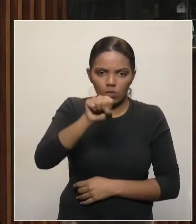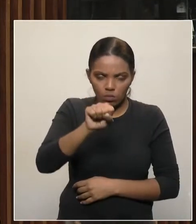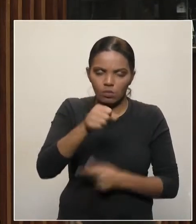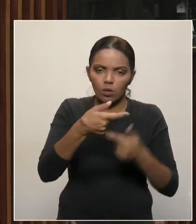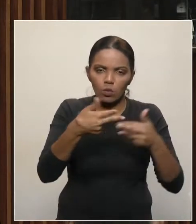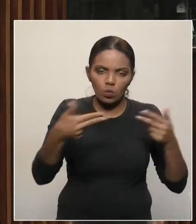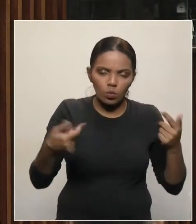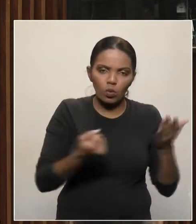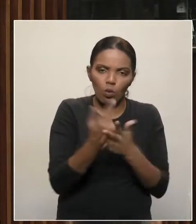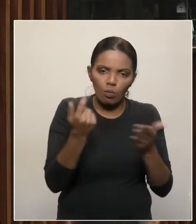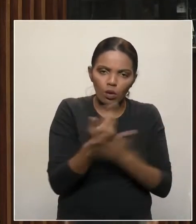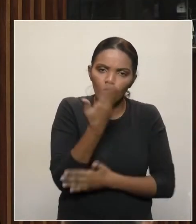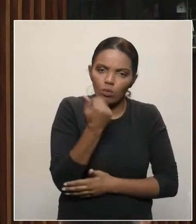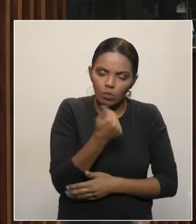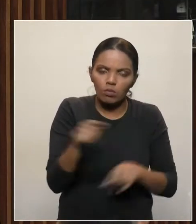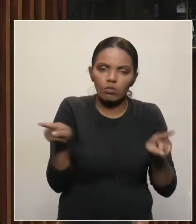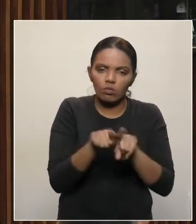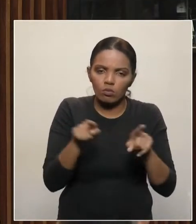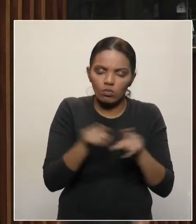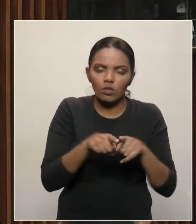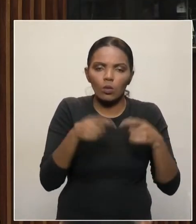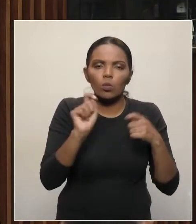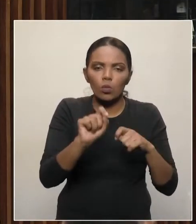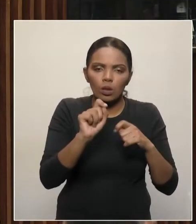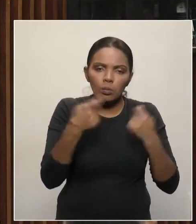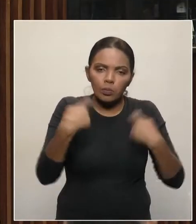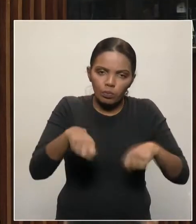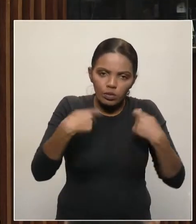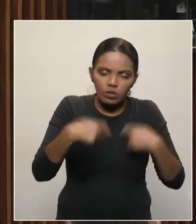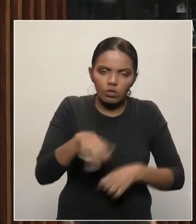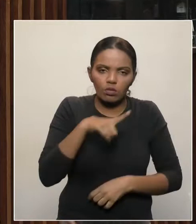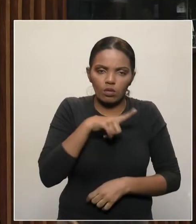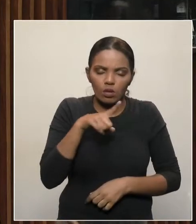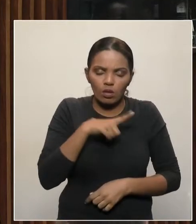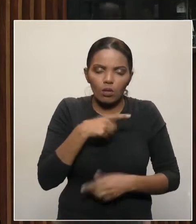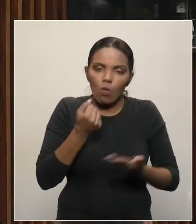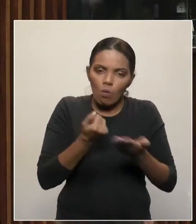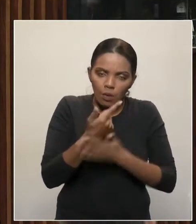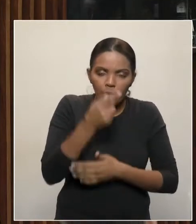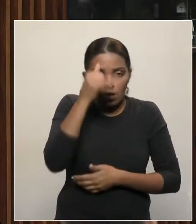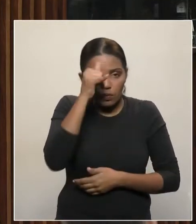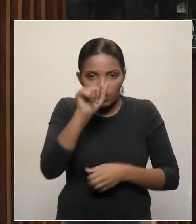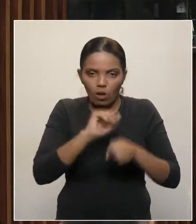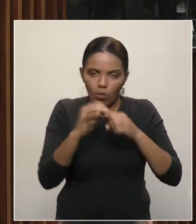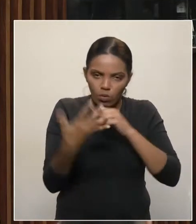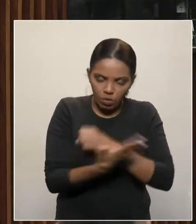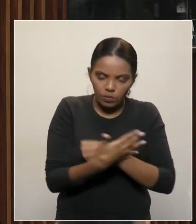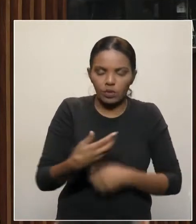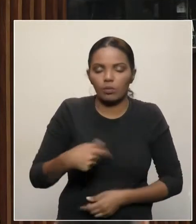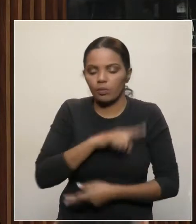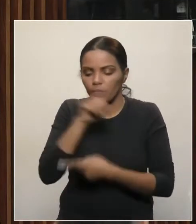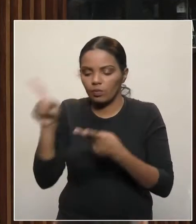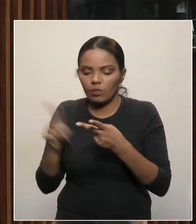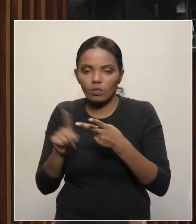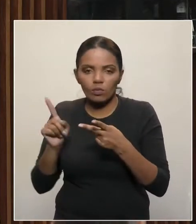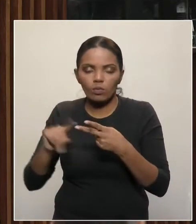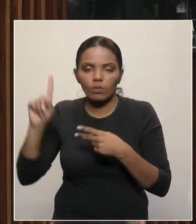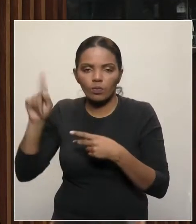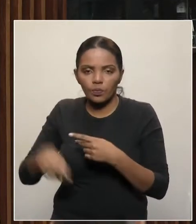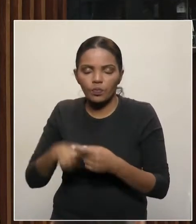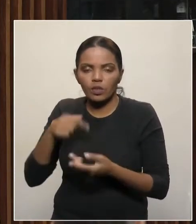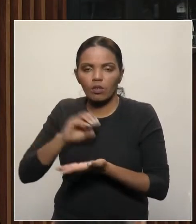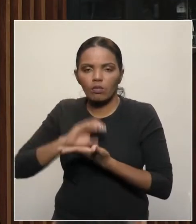básica e dos produtos necessários para se combater o coronavírus. A segunda é a instalação de um programa de renda